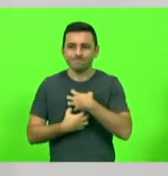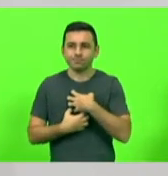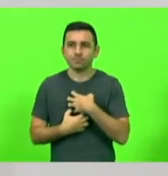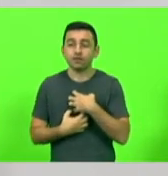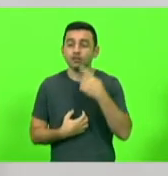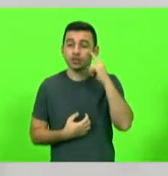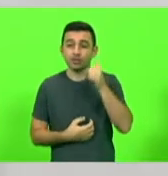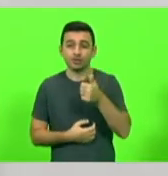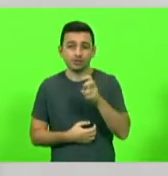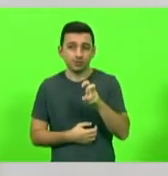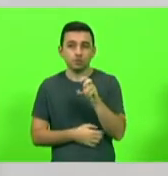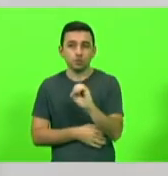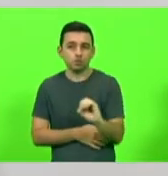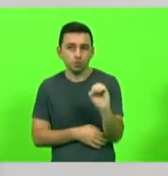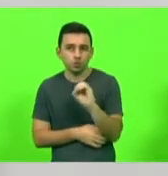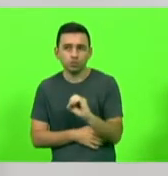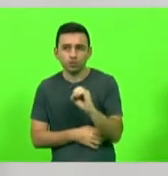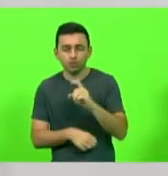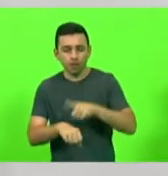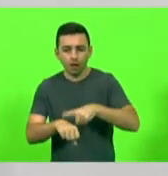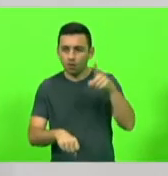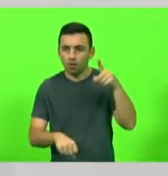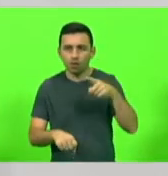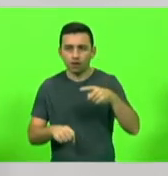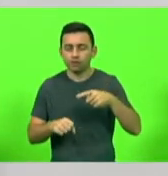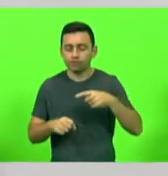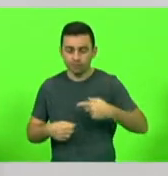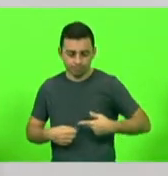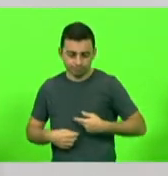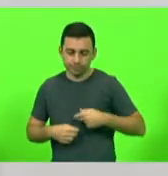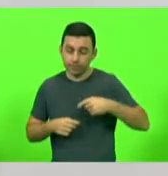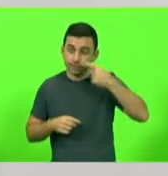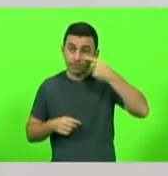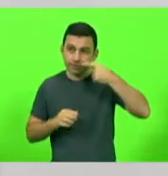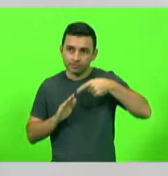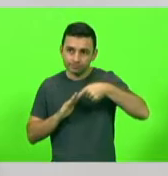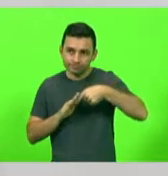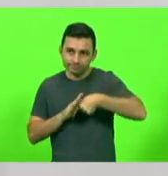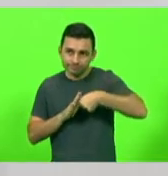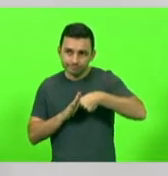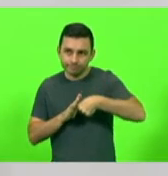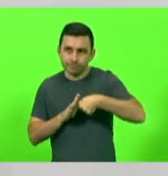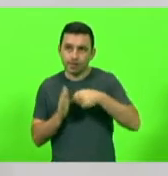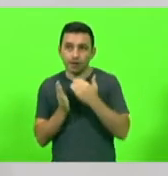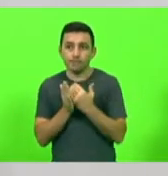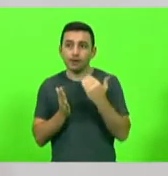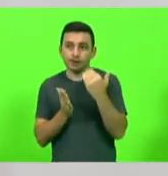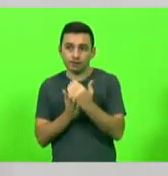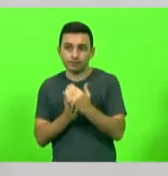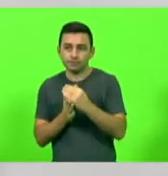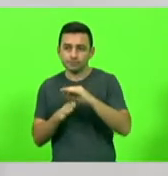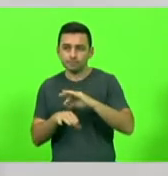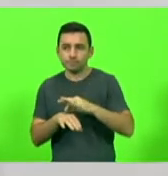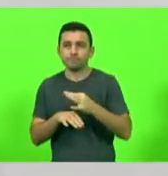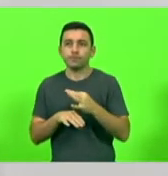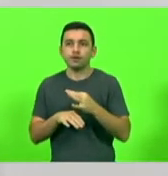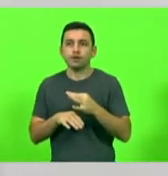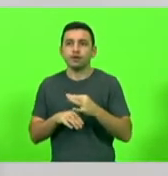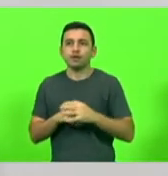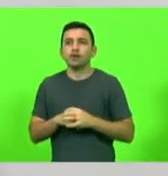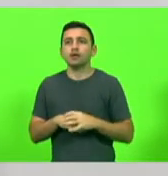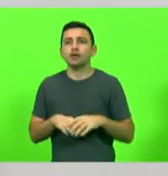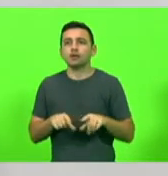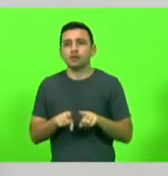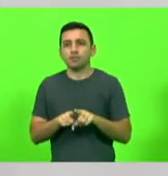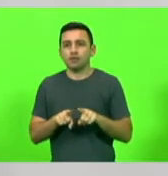professor, eu já marquei a biópsia, já com o exame anterior na mão, marquei a biópsia. Um dia que